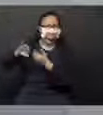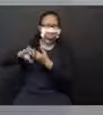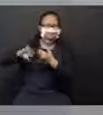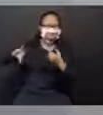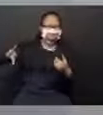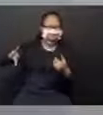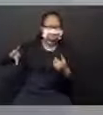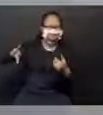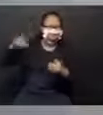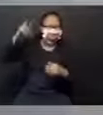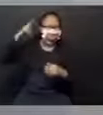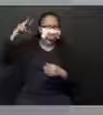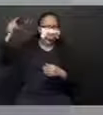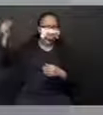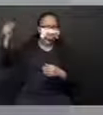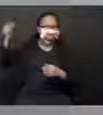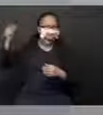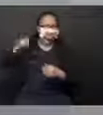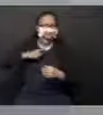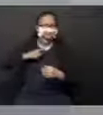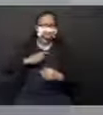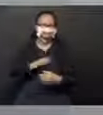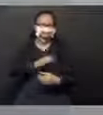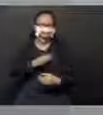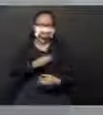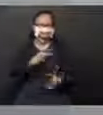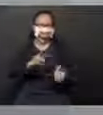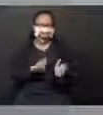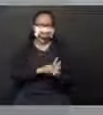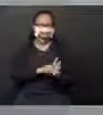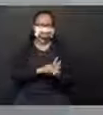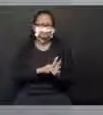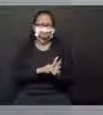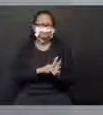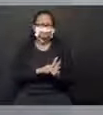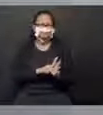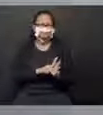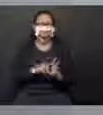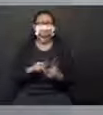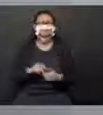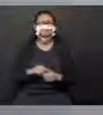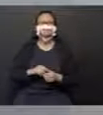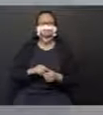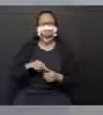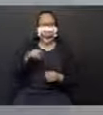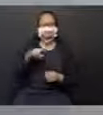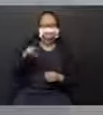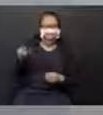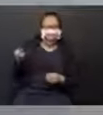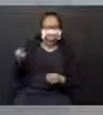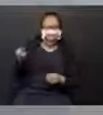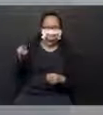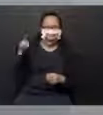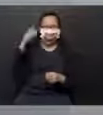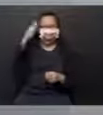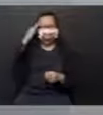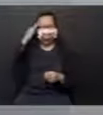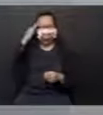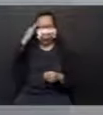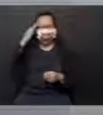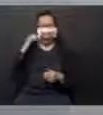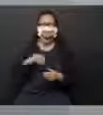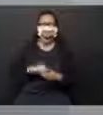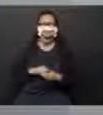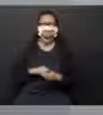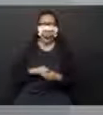Vocês acham que sombra tem vida própria? Será? Eu ainda estou na dúvida. Vamos investigar mais um